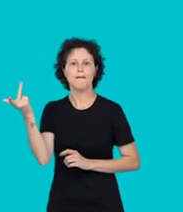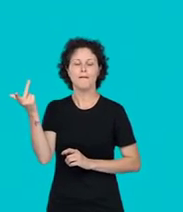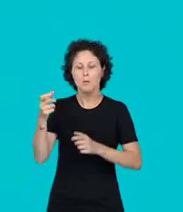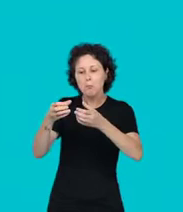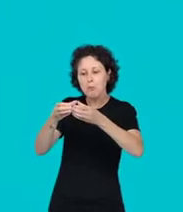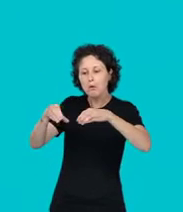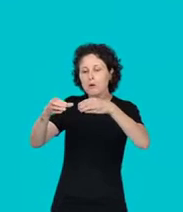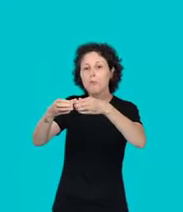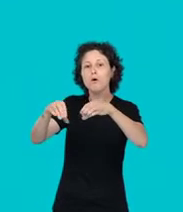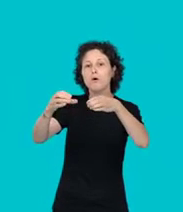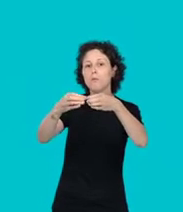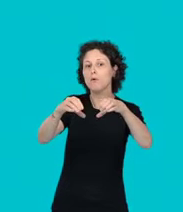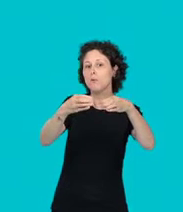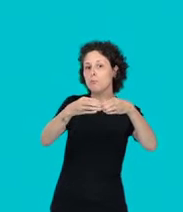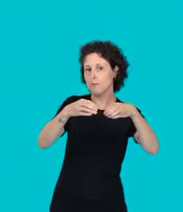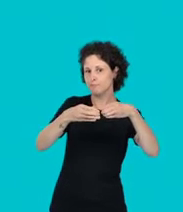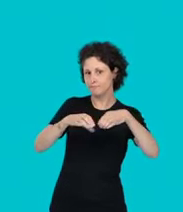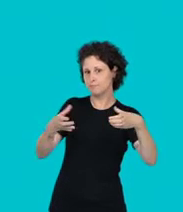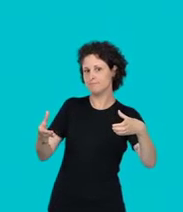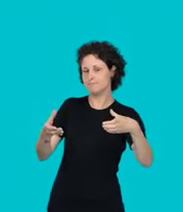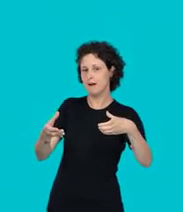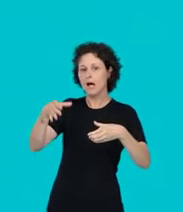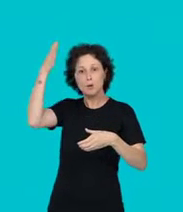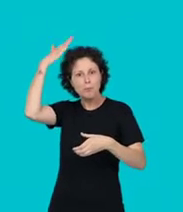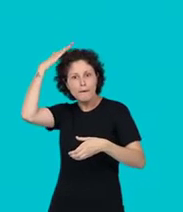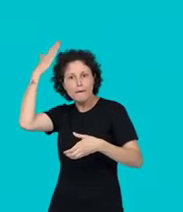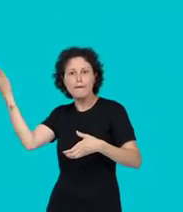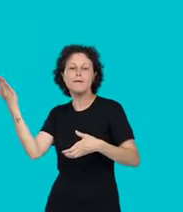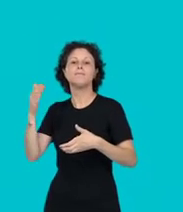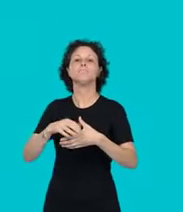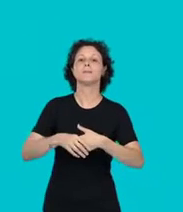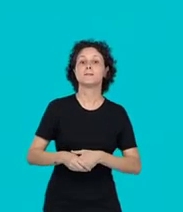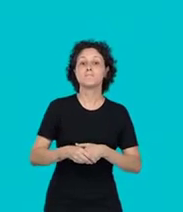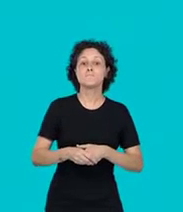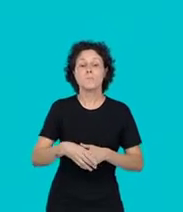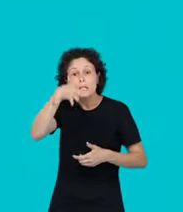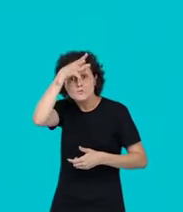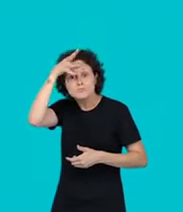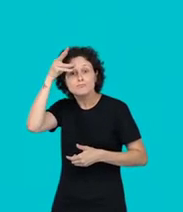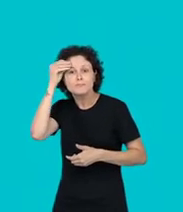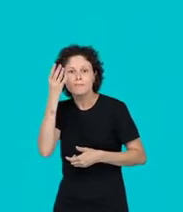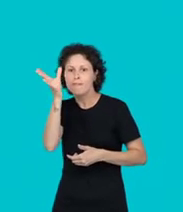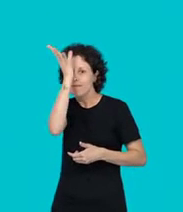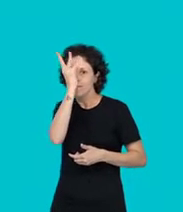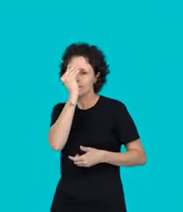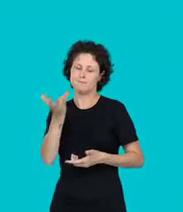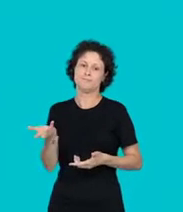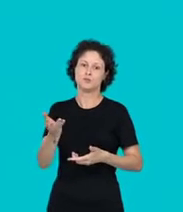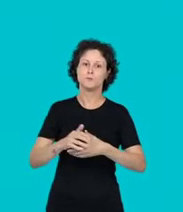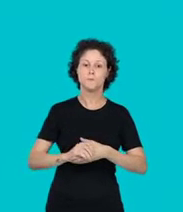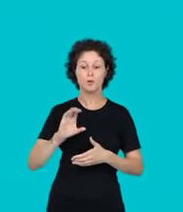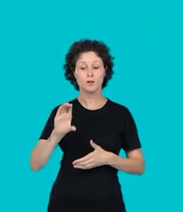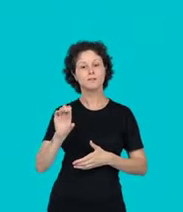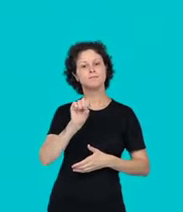o estado de São Paulo se destaca na produção de ovos de galinha. Já no estado do Paraná, a maior produção é de carne de